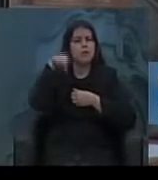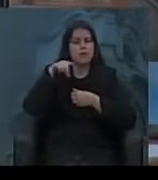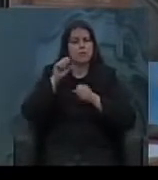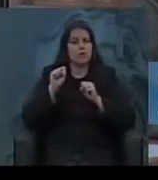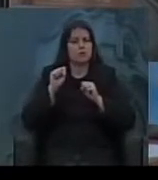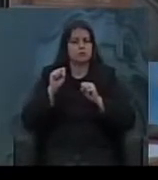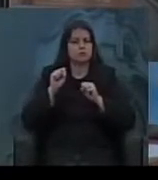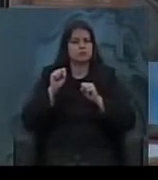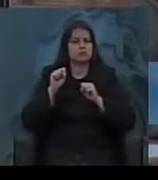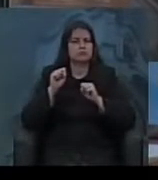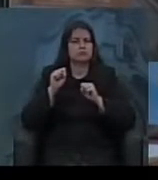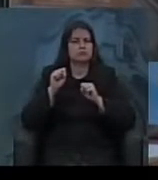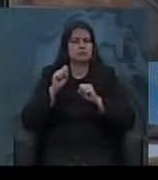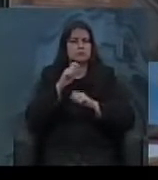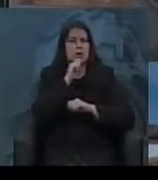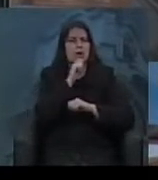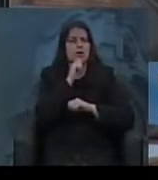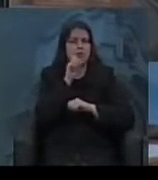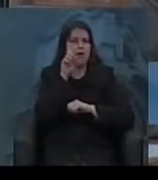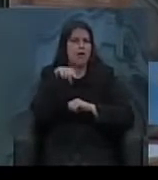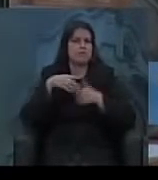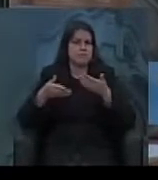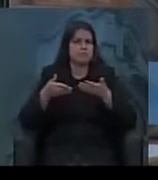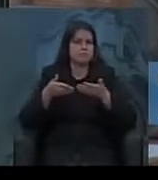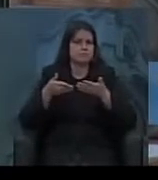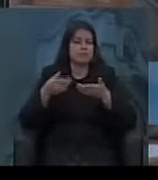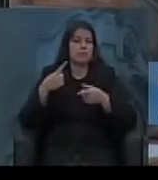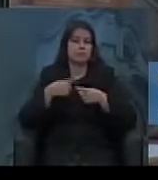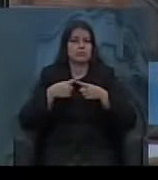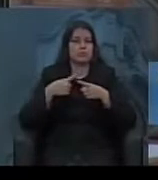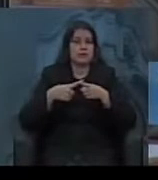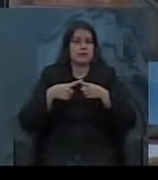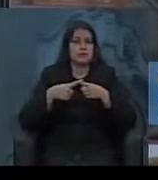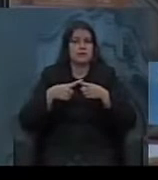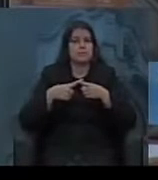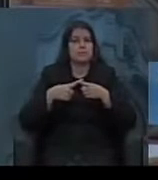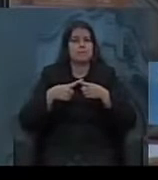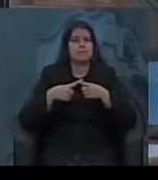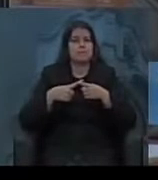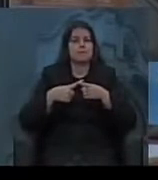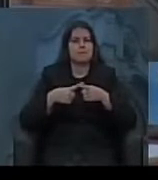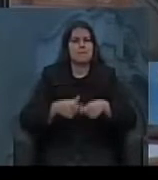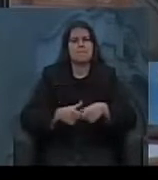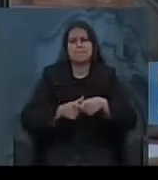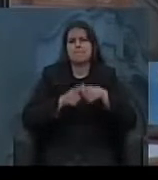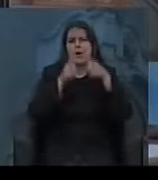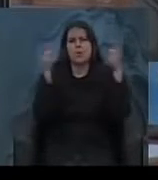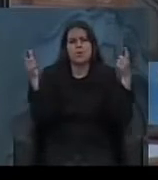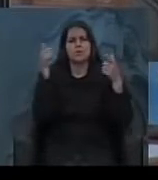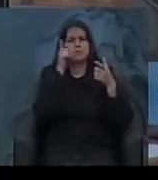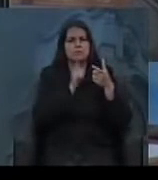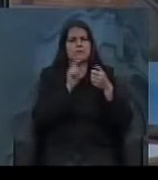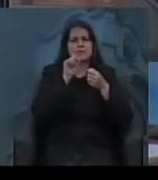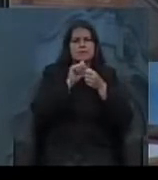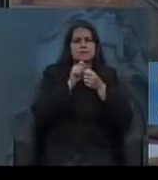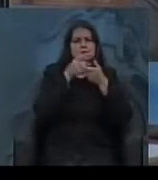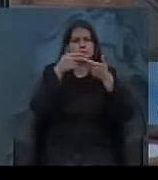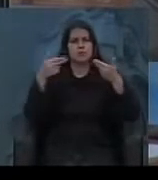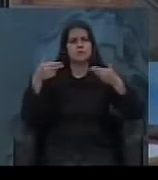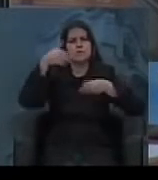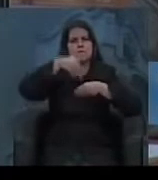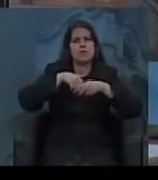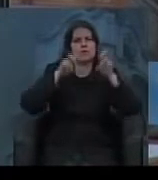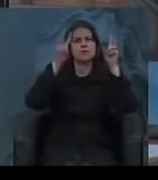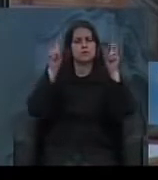ela pode ser, ainda ser, de certa forma, a Era Vargas, porque grande parte do arcabouço, tanto da legislação trabalhista quanto